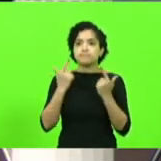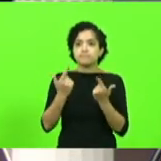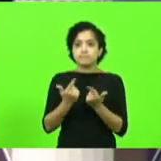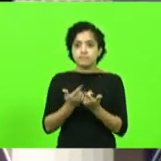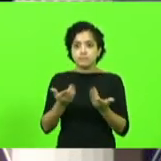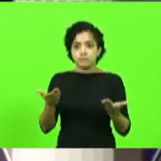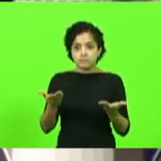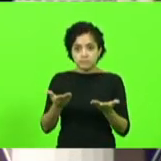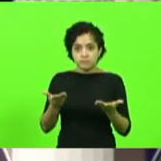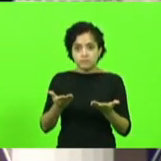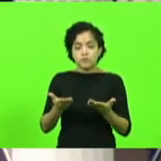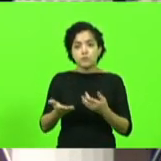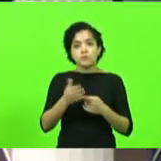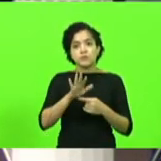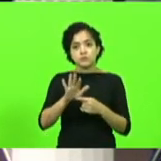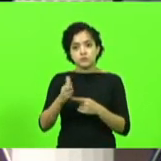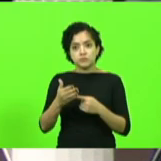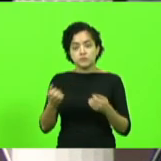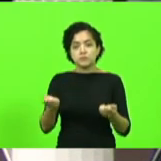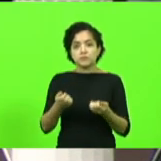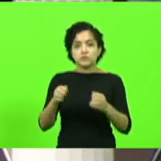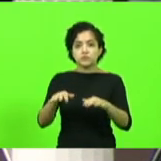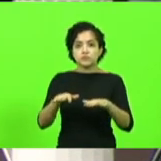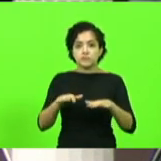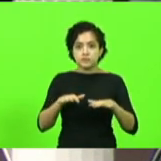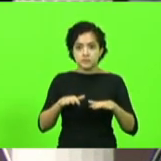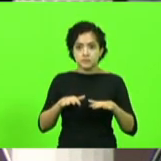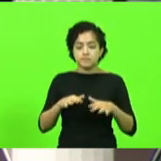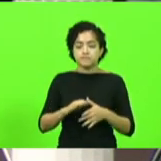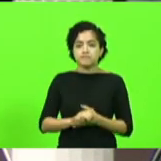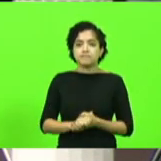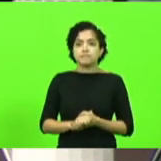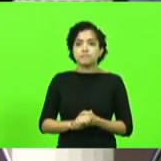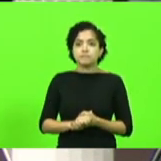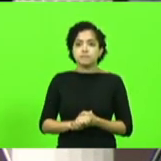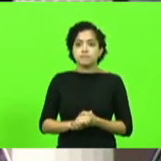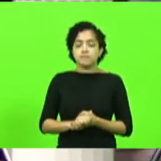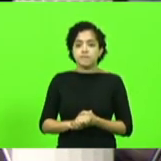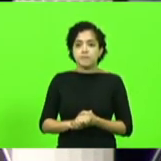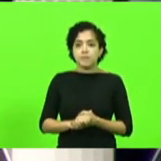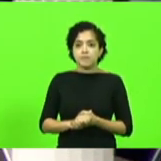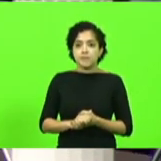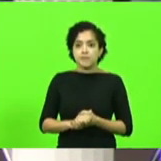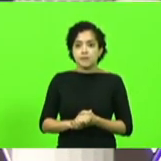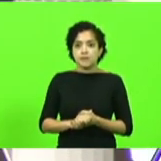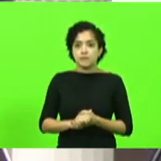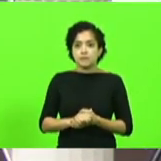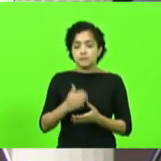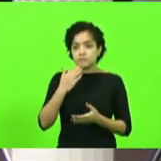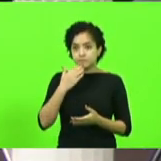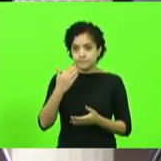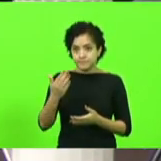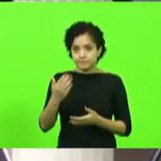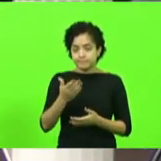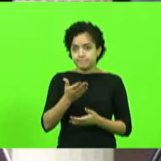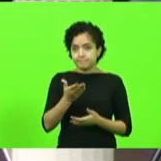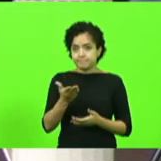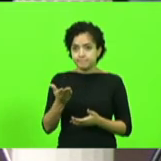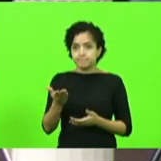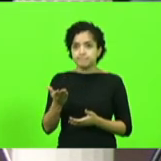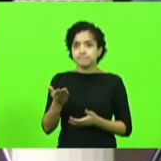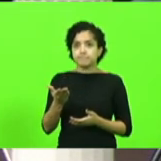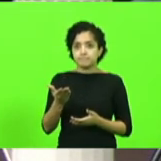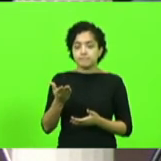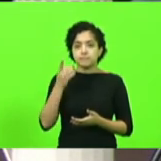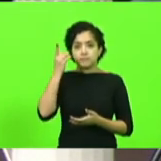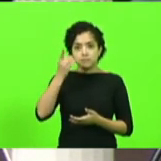vão ajudar a fazer a sessão desta quinta-feira, sessão ordinária. Eu peço para que o